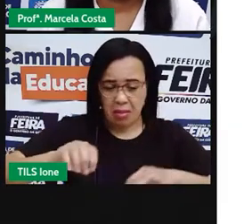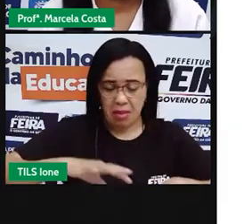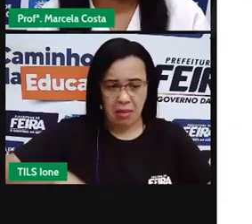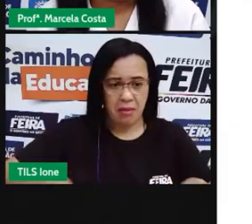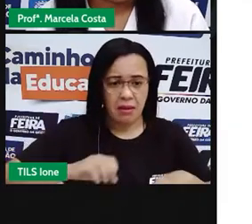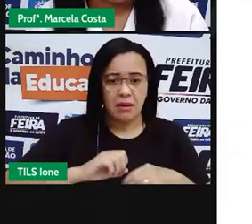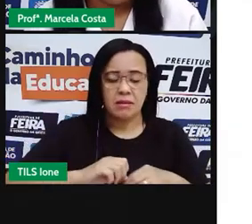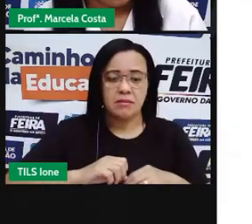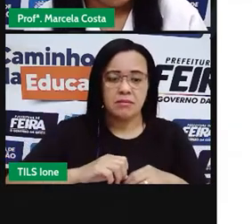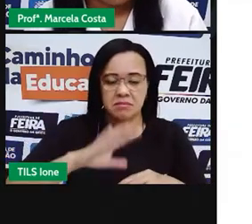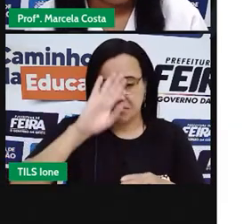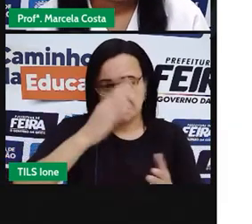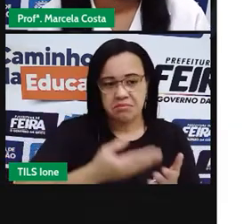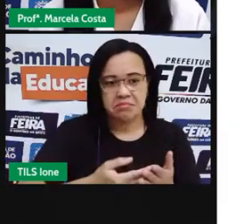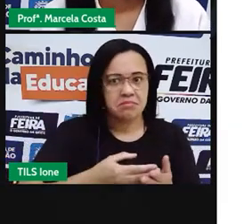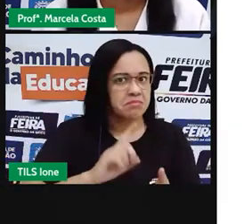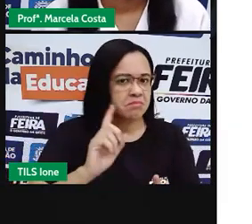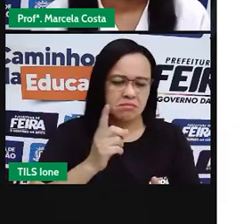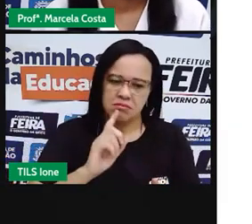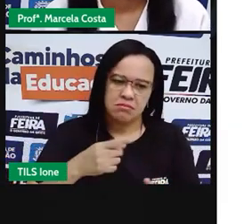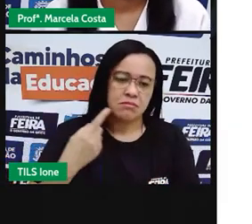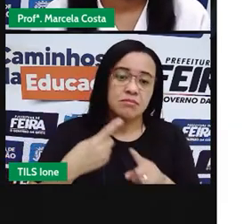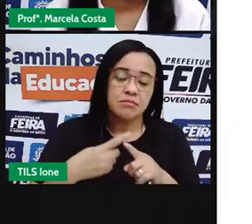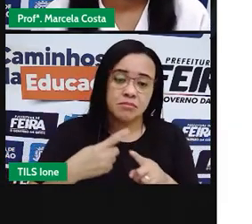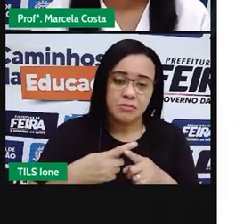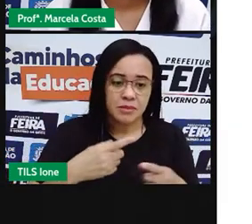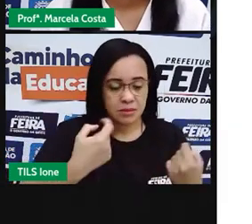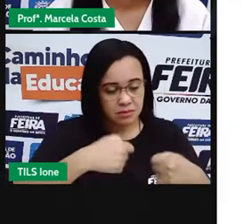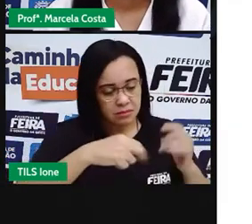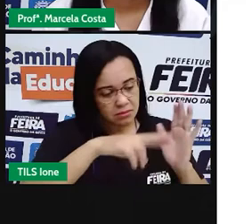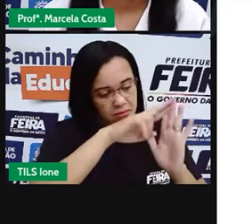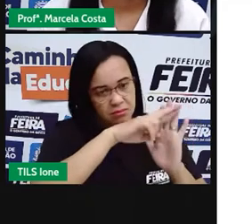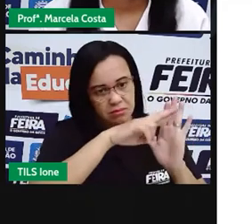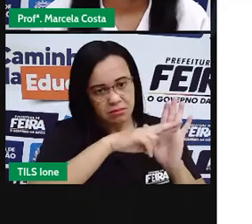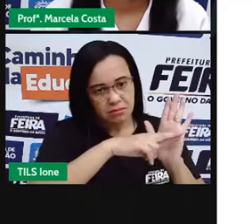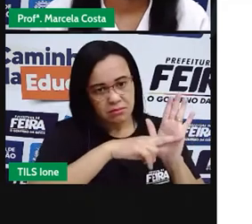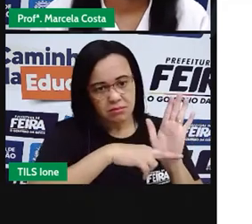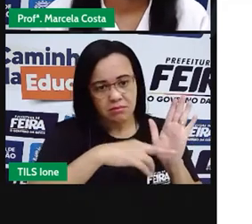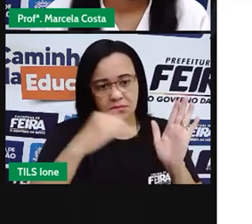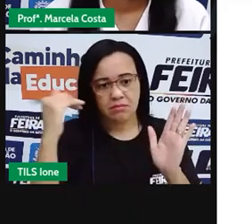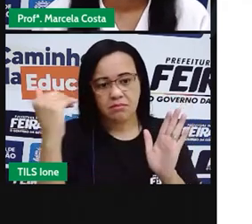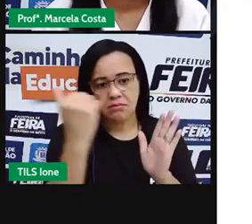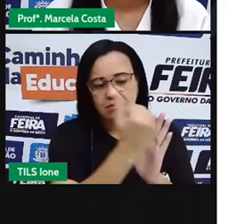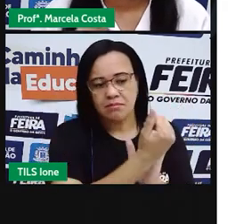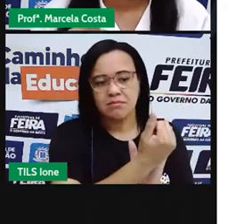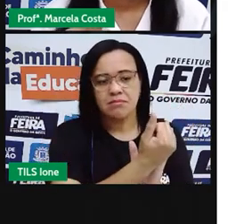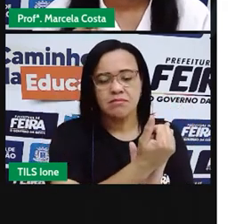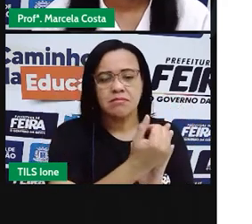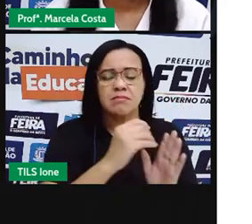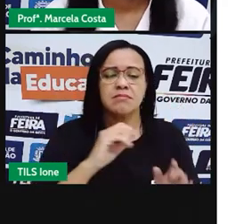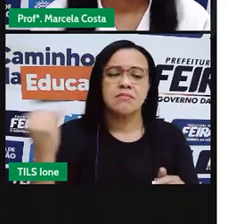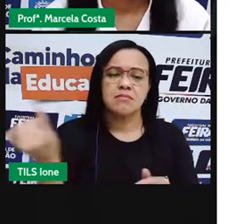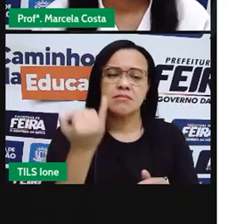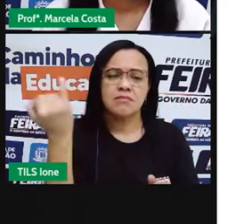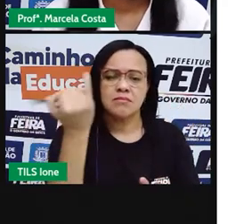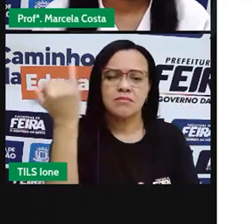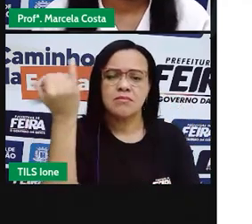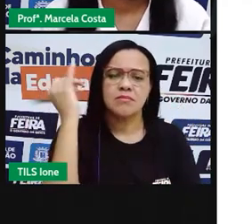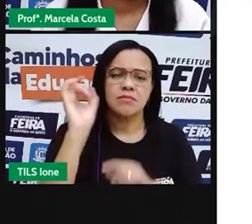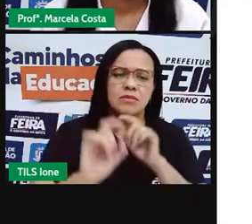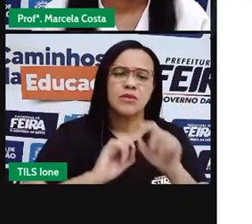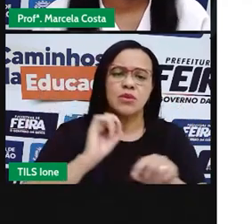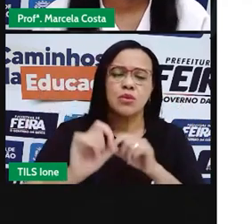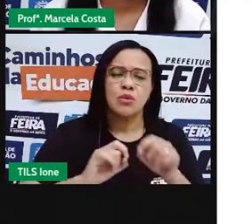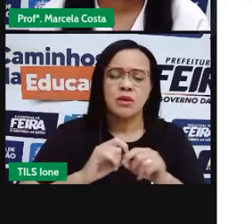Acredito que não, porque as regras são muito importantes pra orientar o nosso